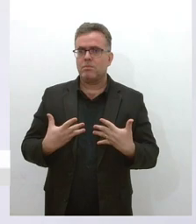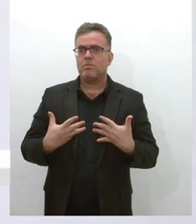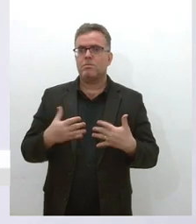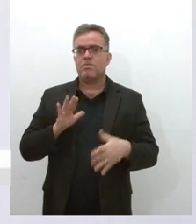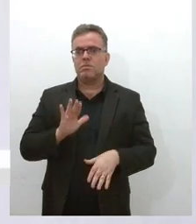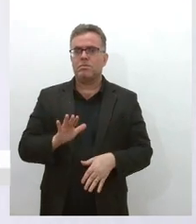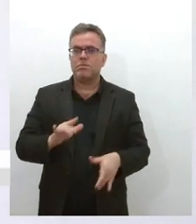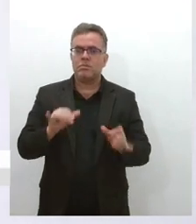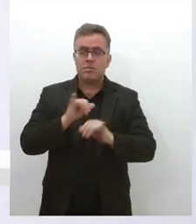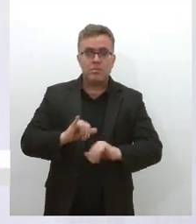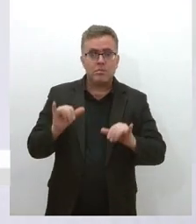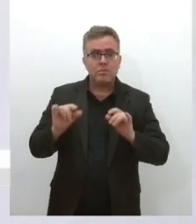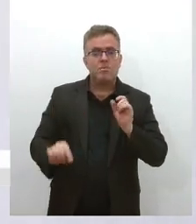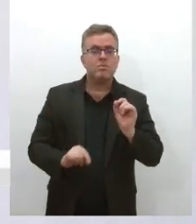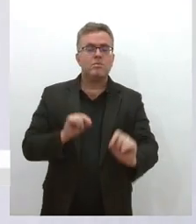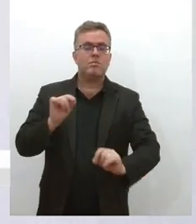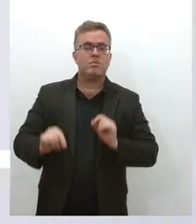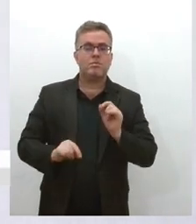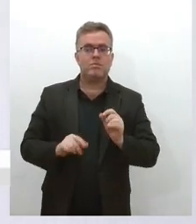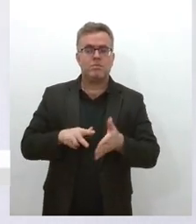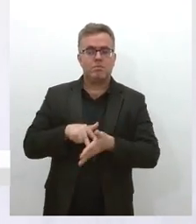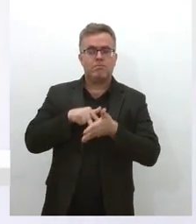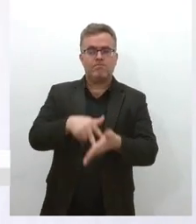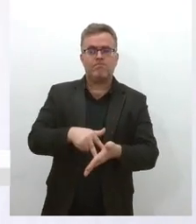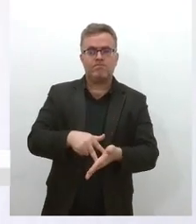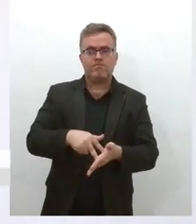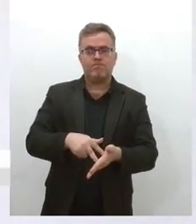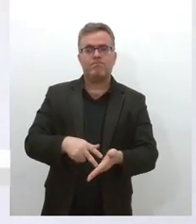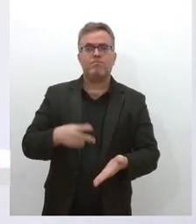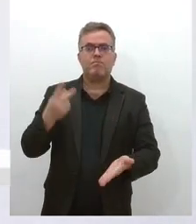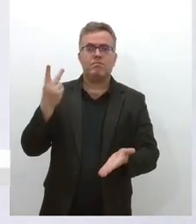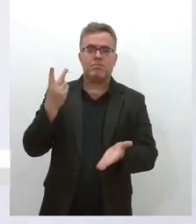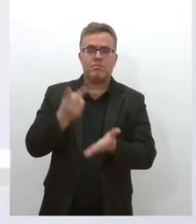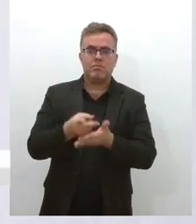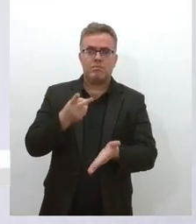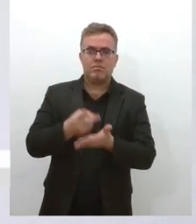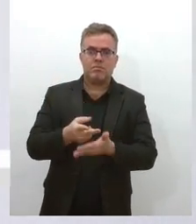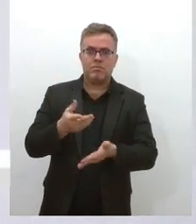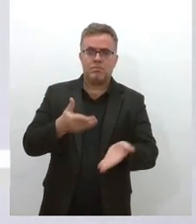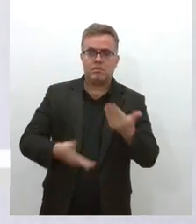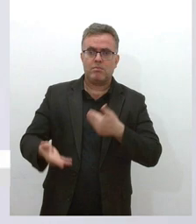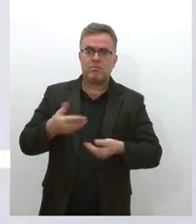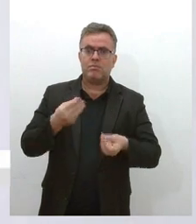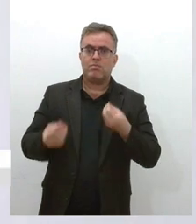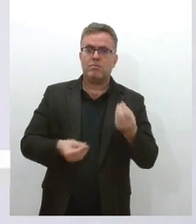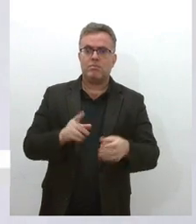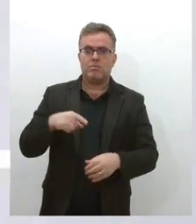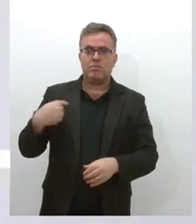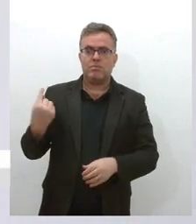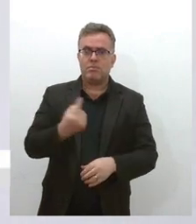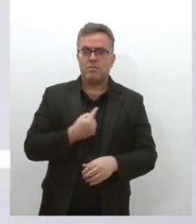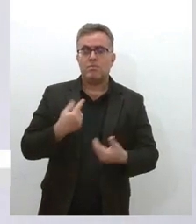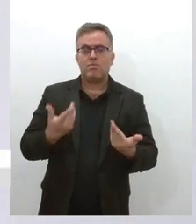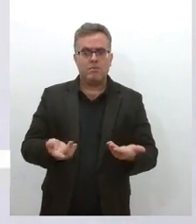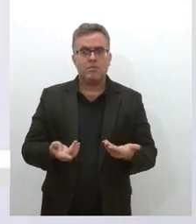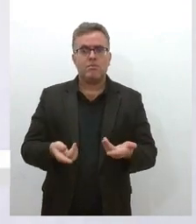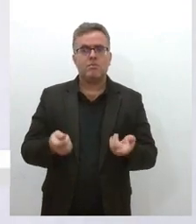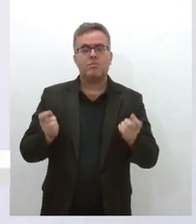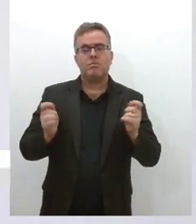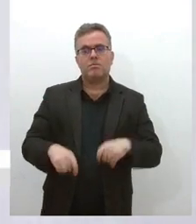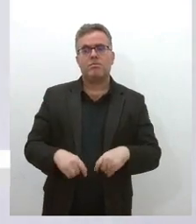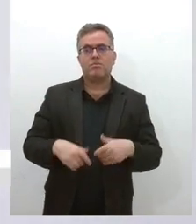do ponto de vista materialista, histórico, dialético, a gente, o trabalhador, ele ainda continua na condição de classe